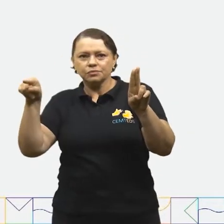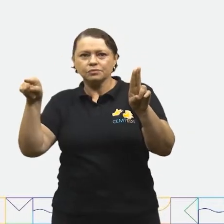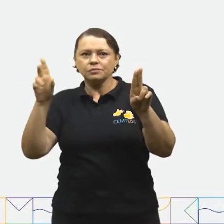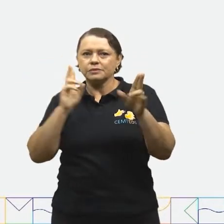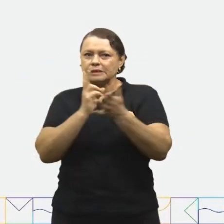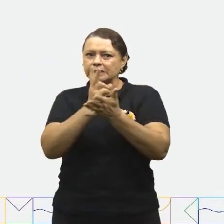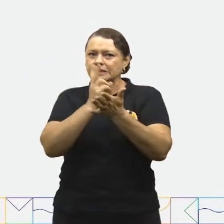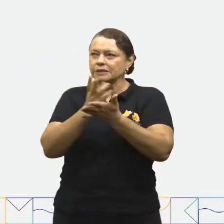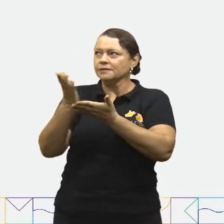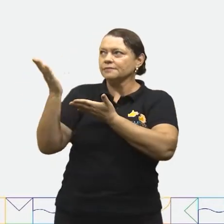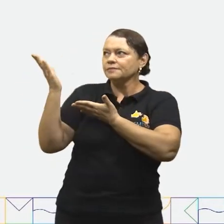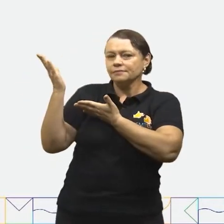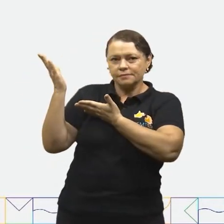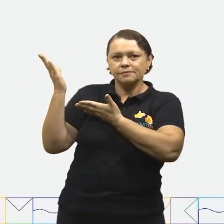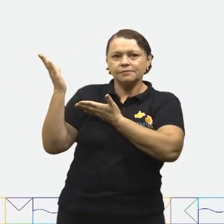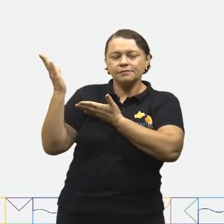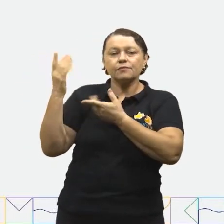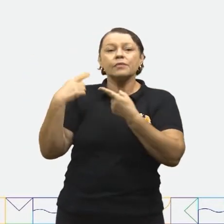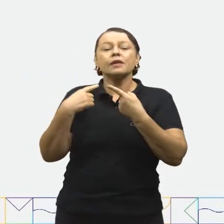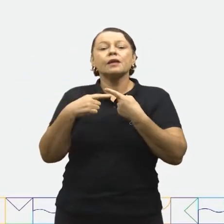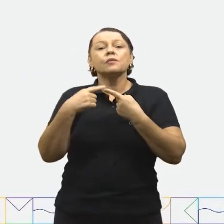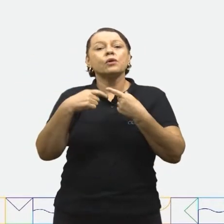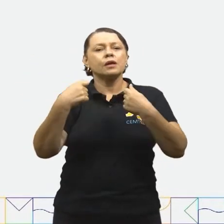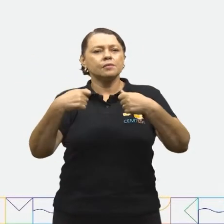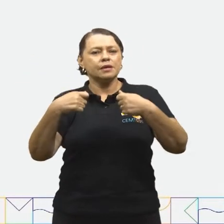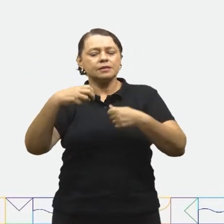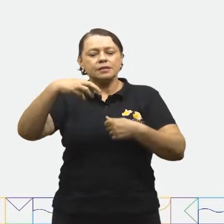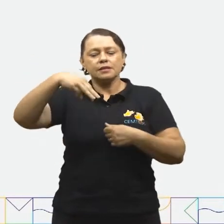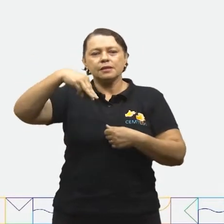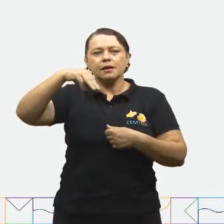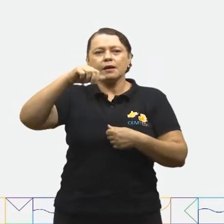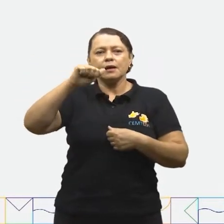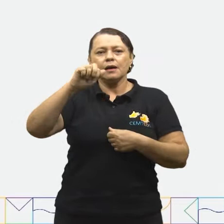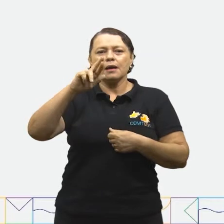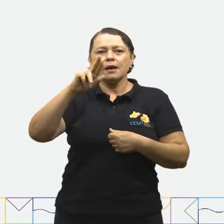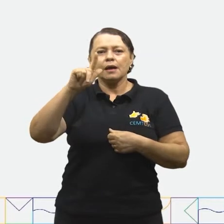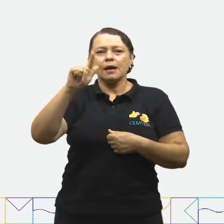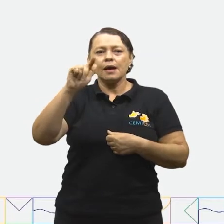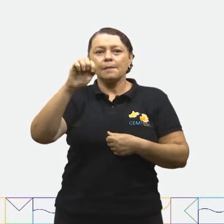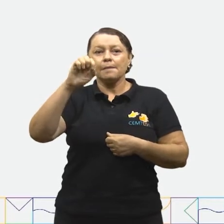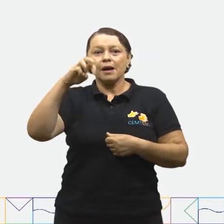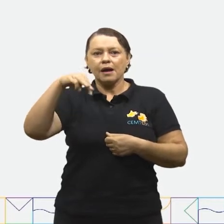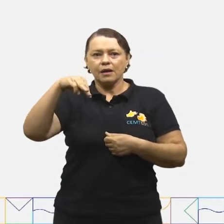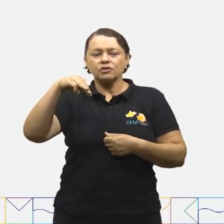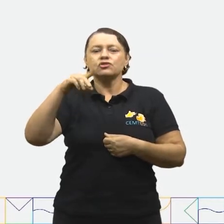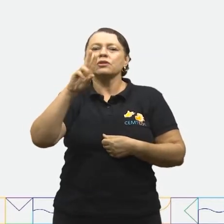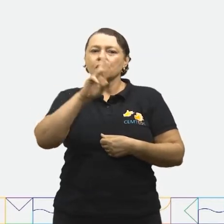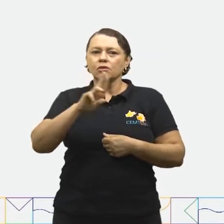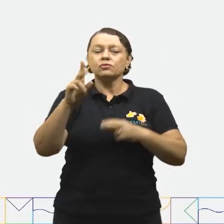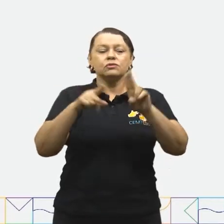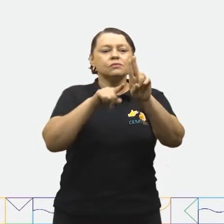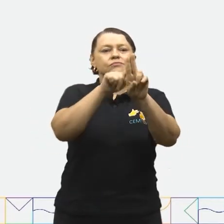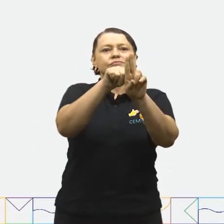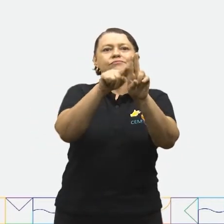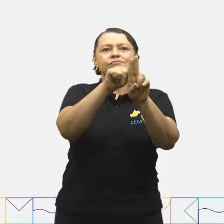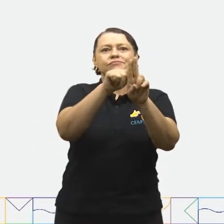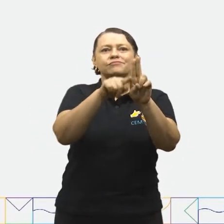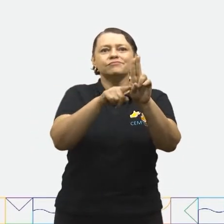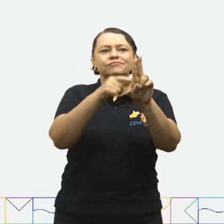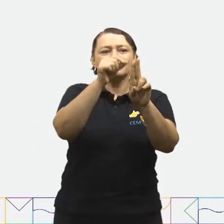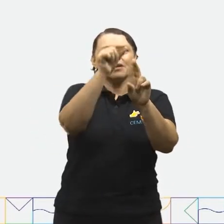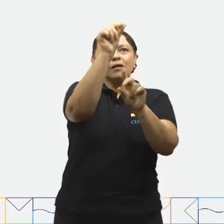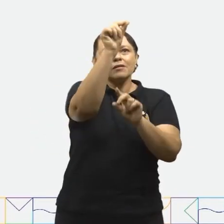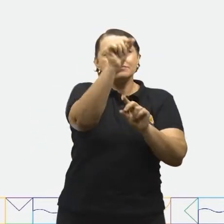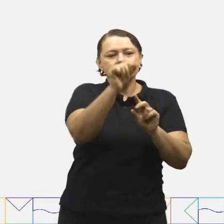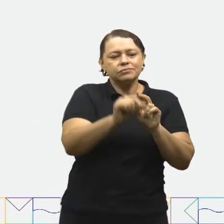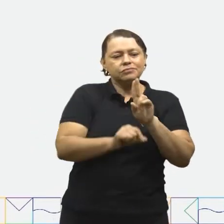Geralmente, para fazermos a margem, usamos dois dedos. O indicador e o dedo do meio.